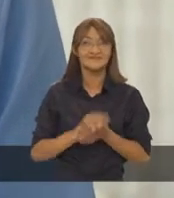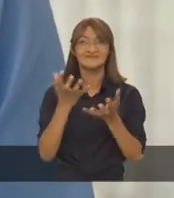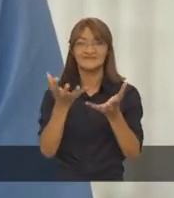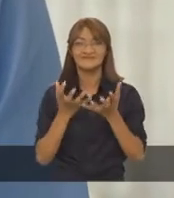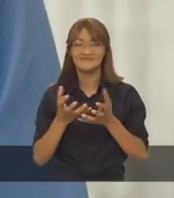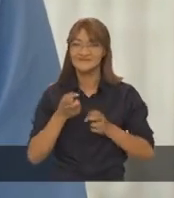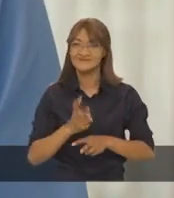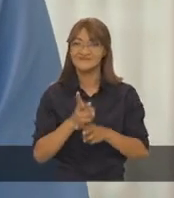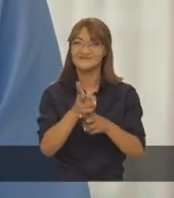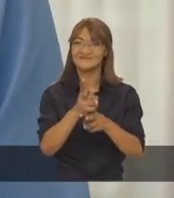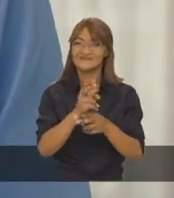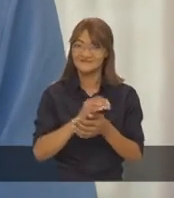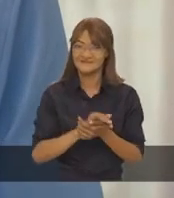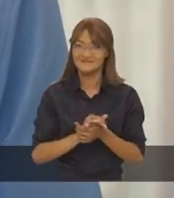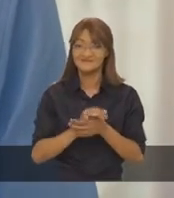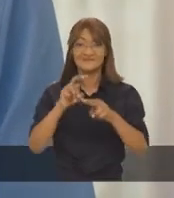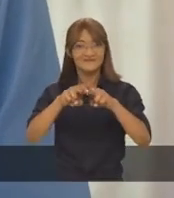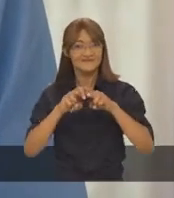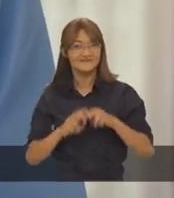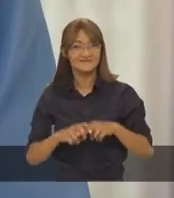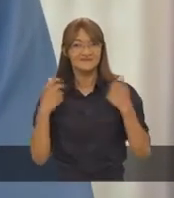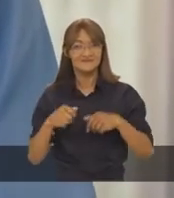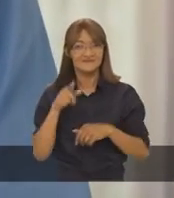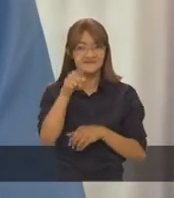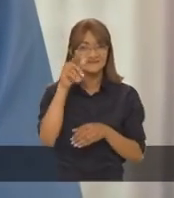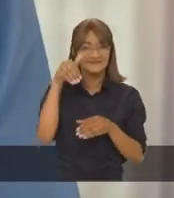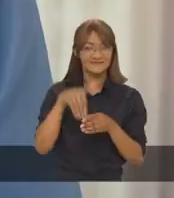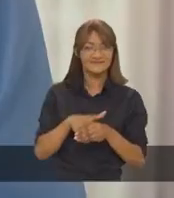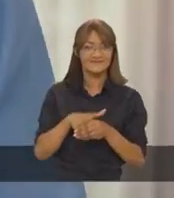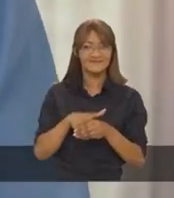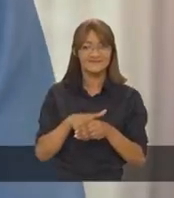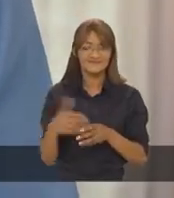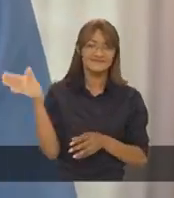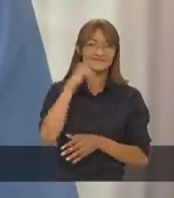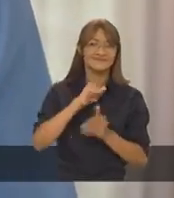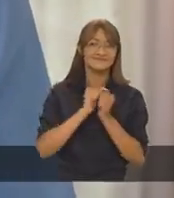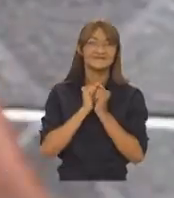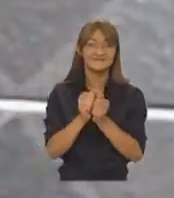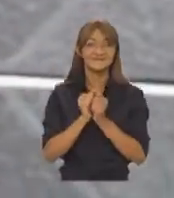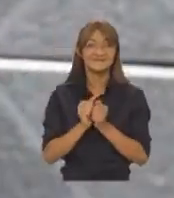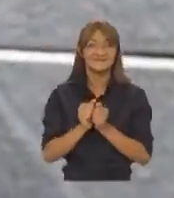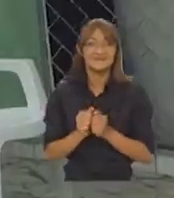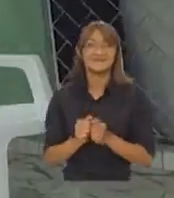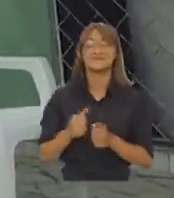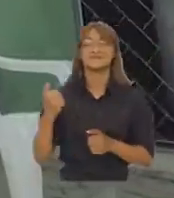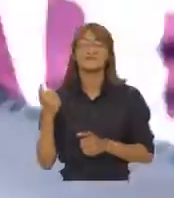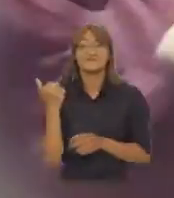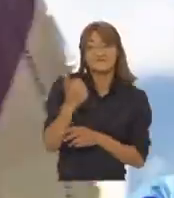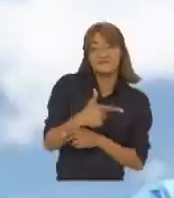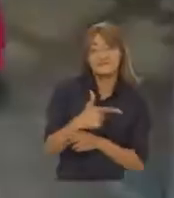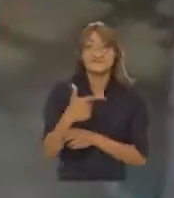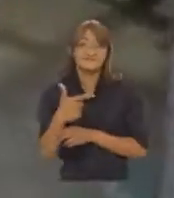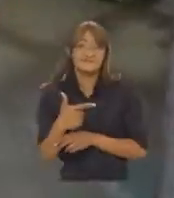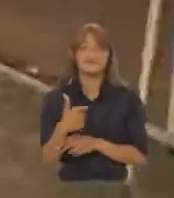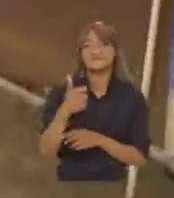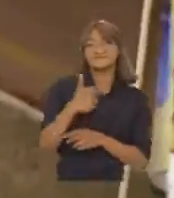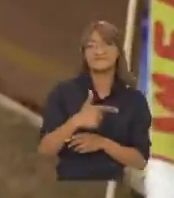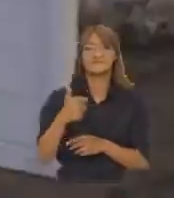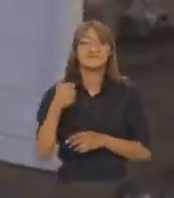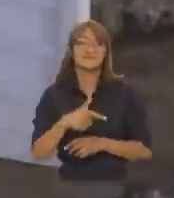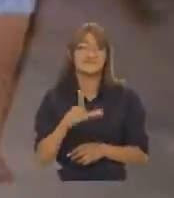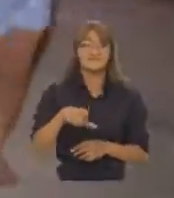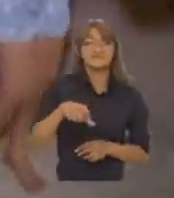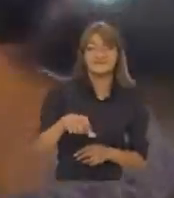isso que eu quero continuar buscando. E por isso, preciso do seu voto. Vamos juntos! É 12, é 12,